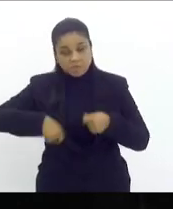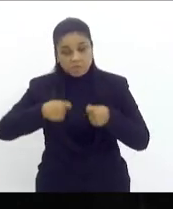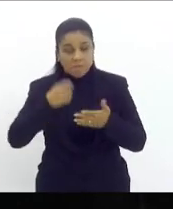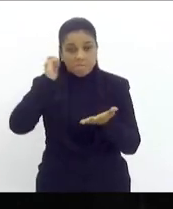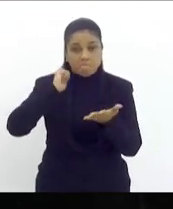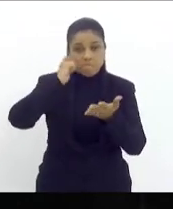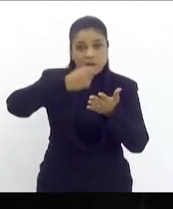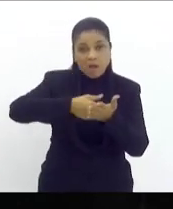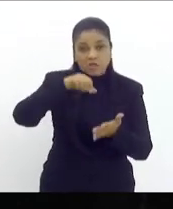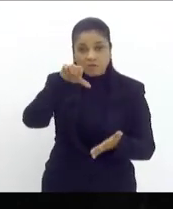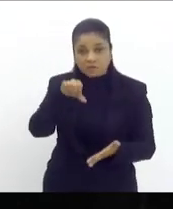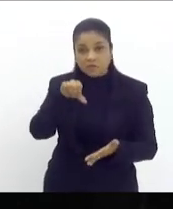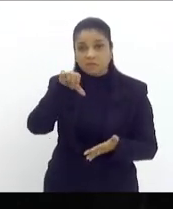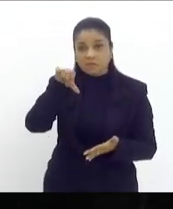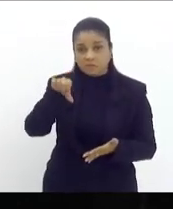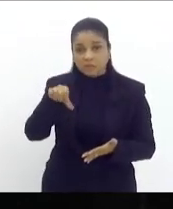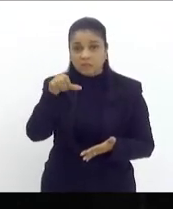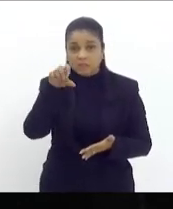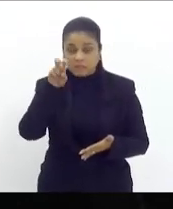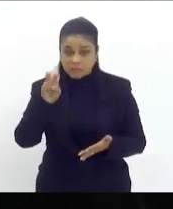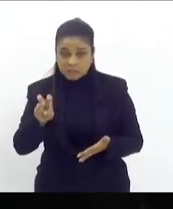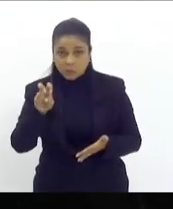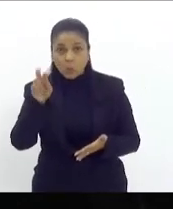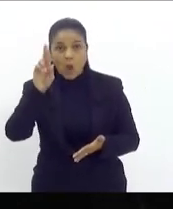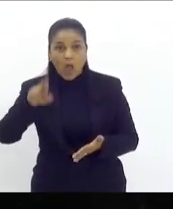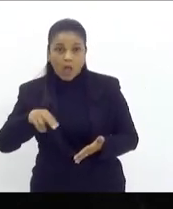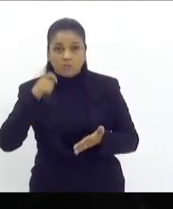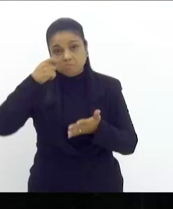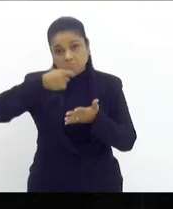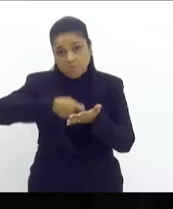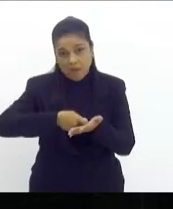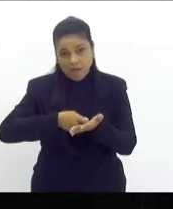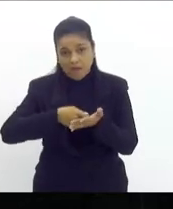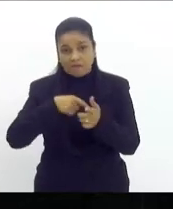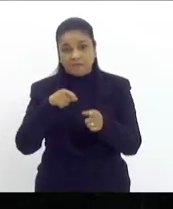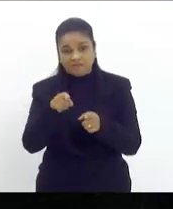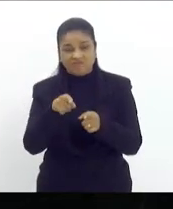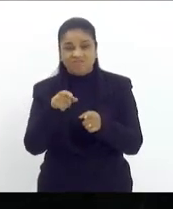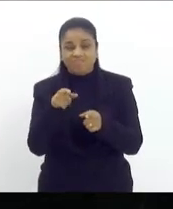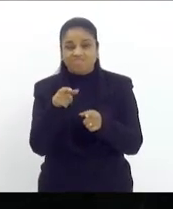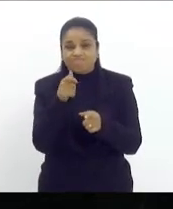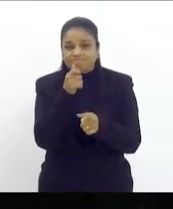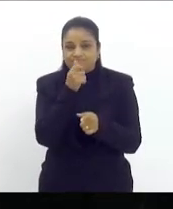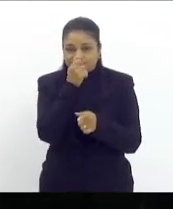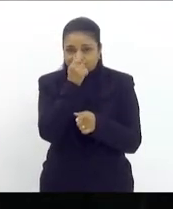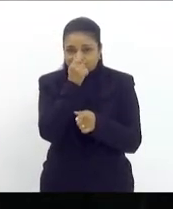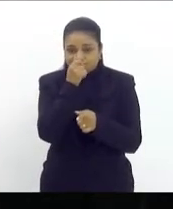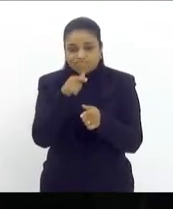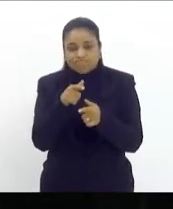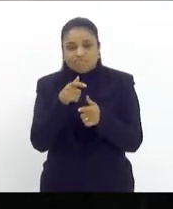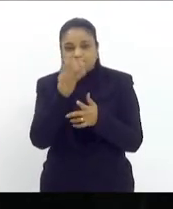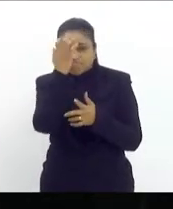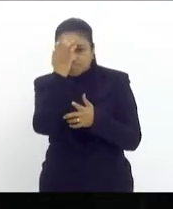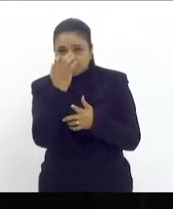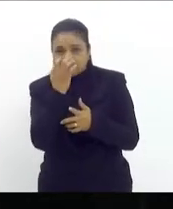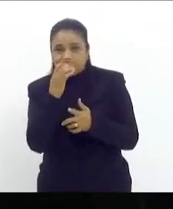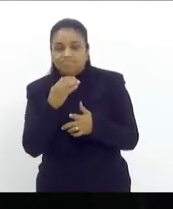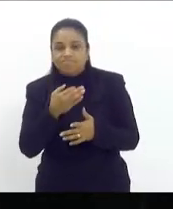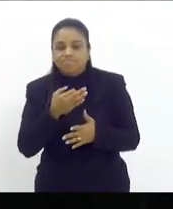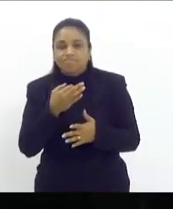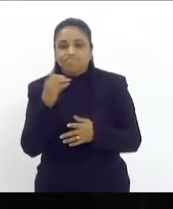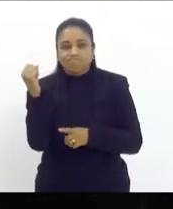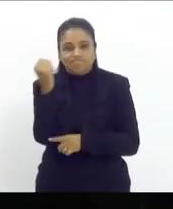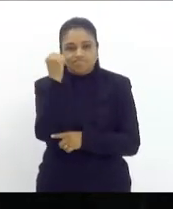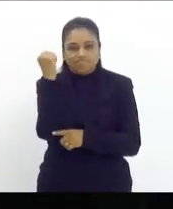965 reais se você por acaso ficou apertado no momento de crise econômica que o Brasil ainda